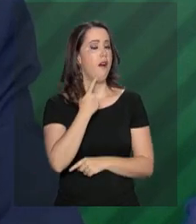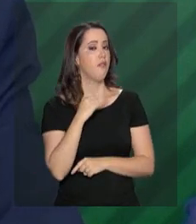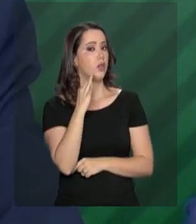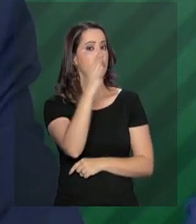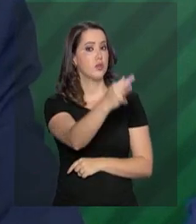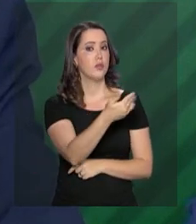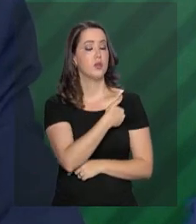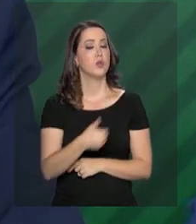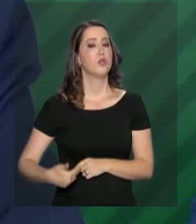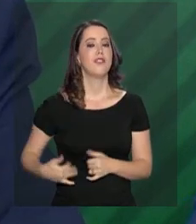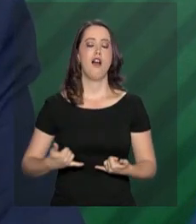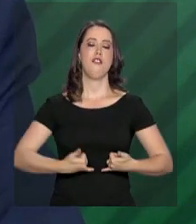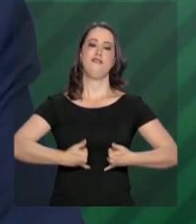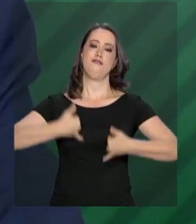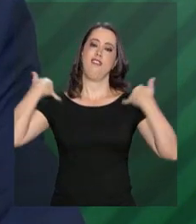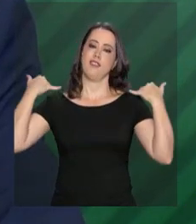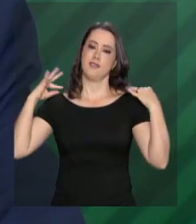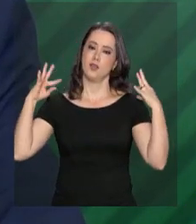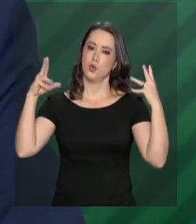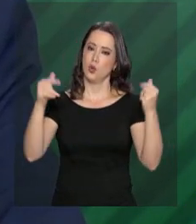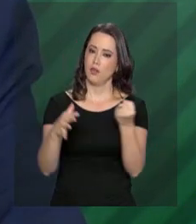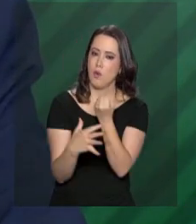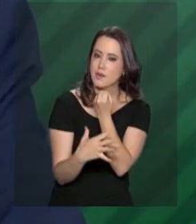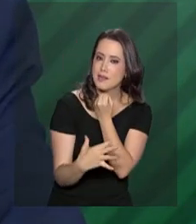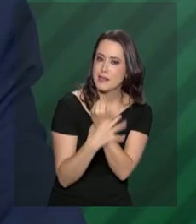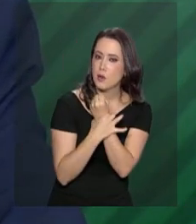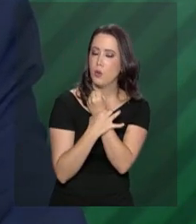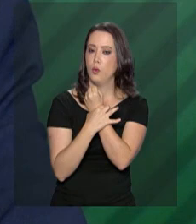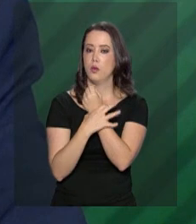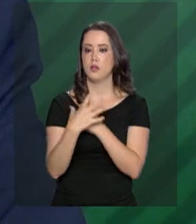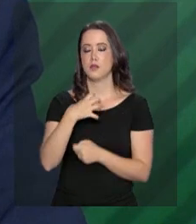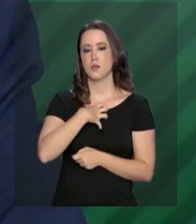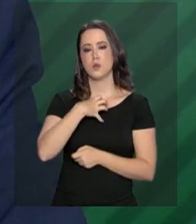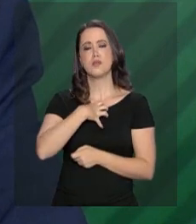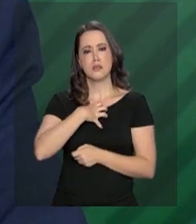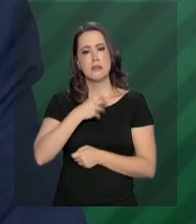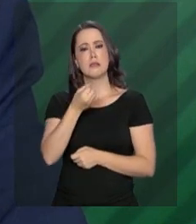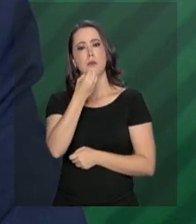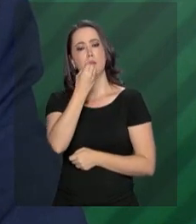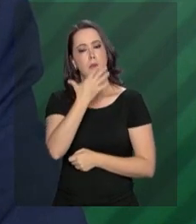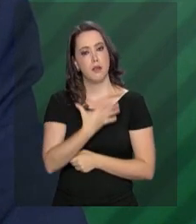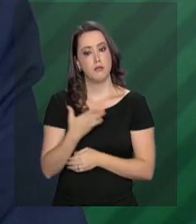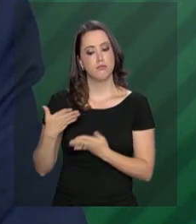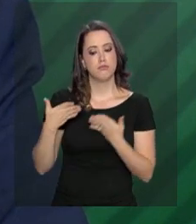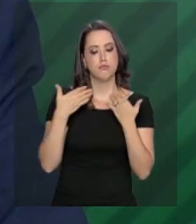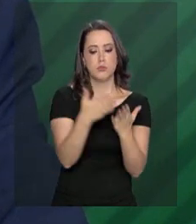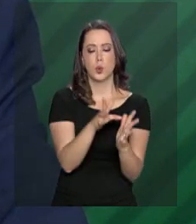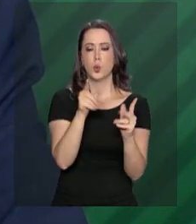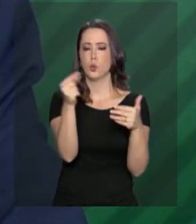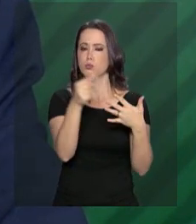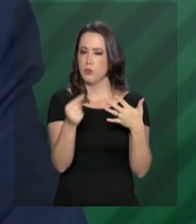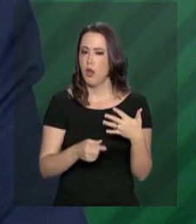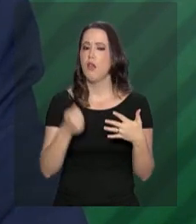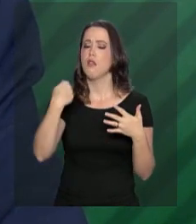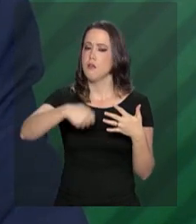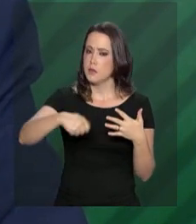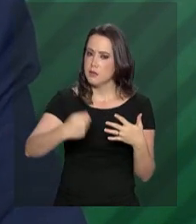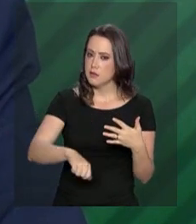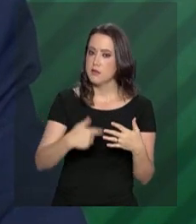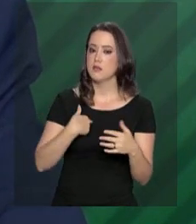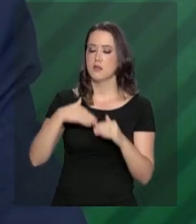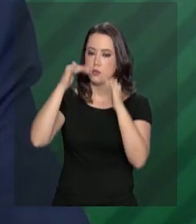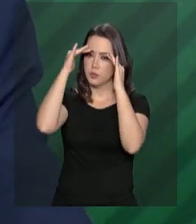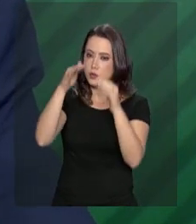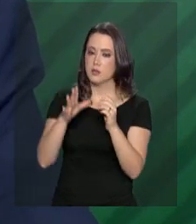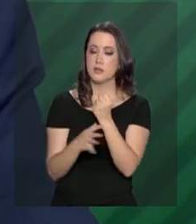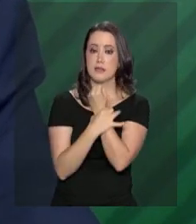próximo governo é a festa ser desta forma. Que as pessoas venham, elas estarão seguras e todas as medidas serão feitas para garantir